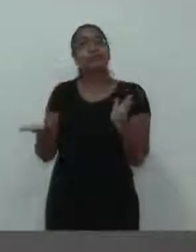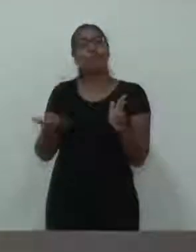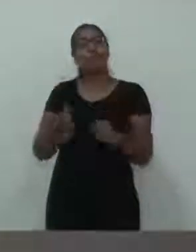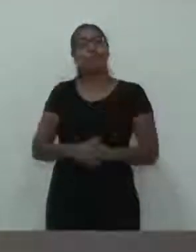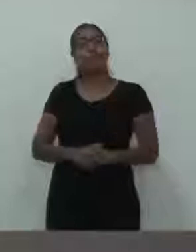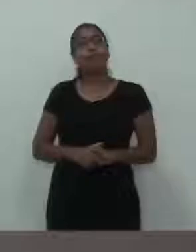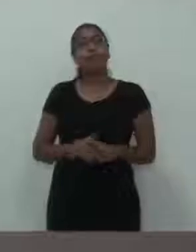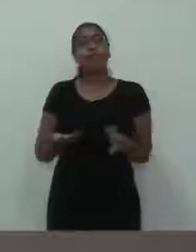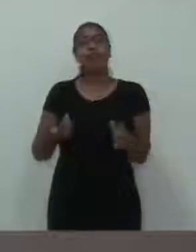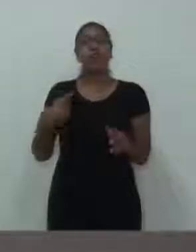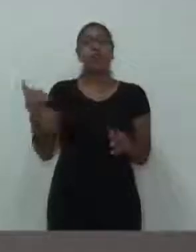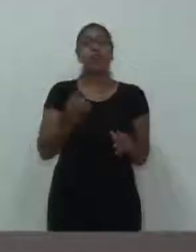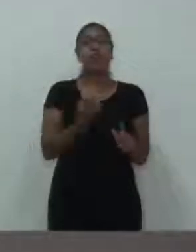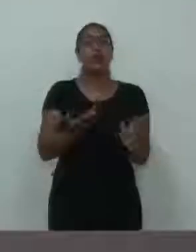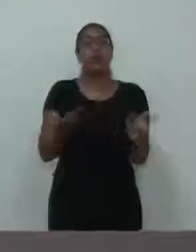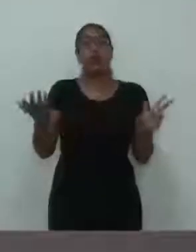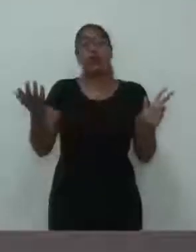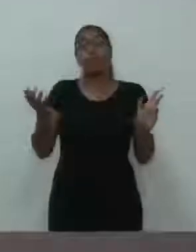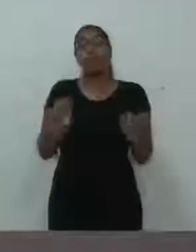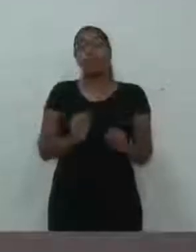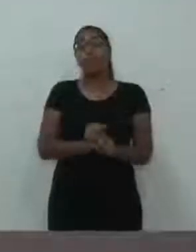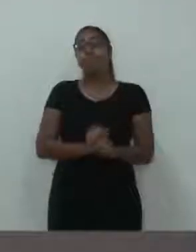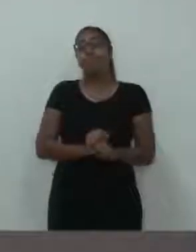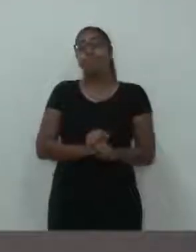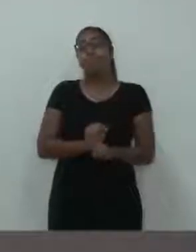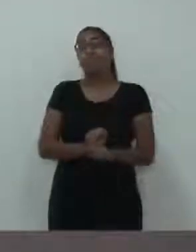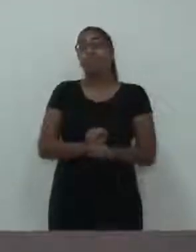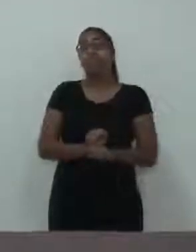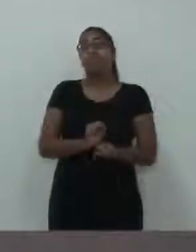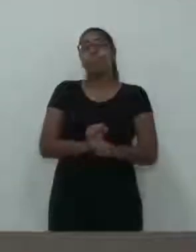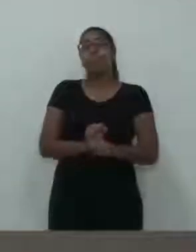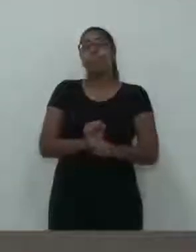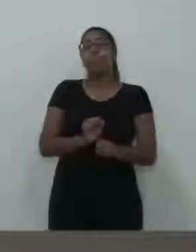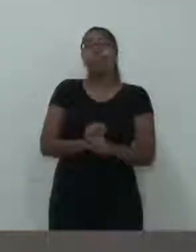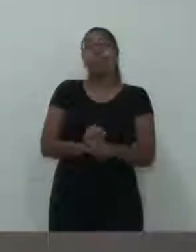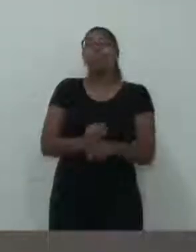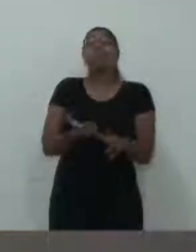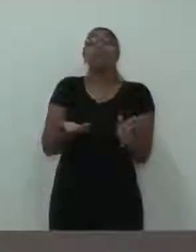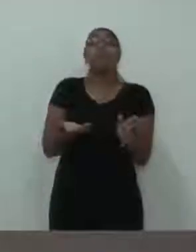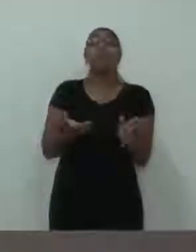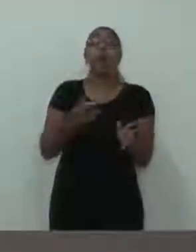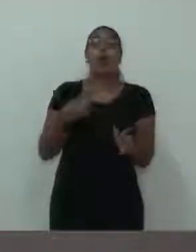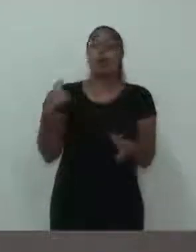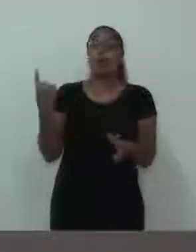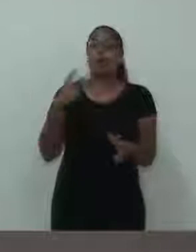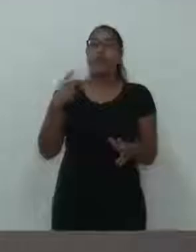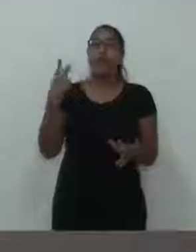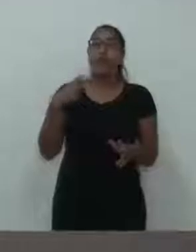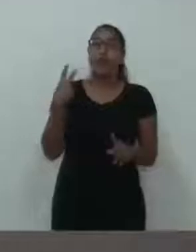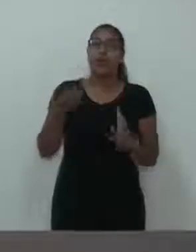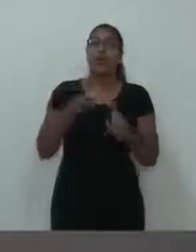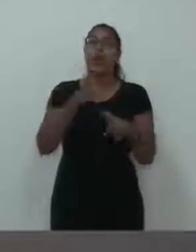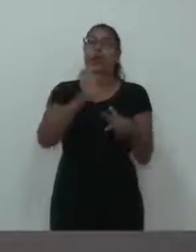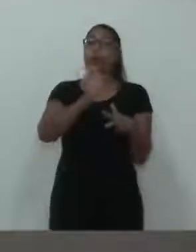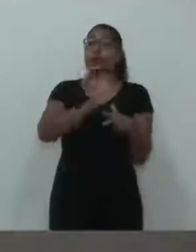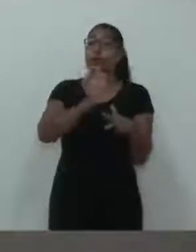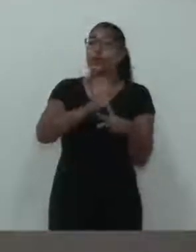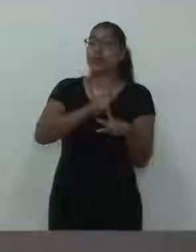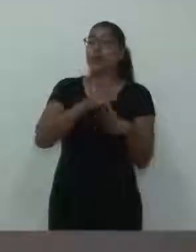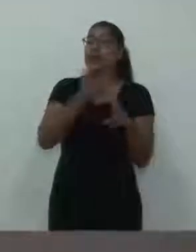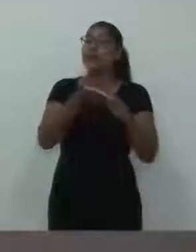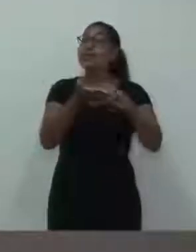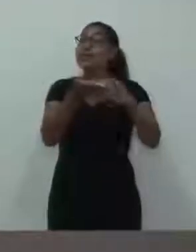Agora, nós vamos ficar de mãos atadas. Aí são os vereadores, o poder executivo, o